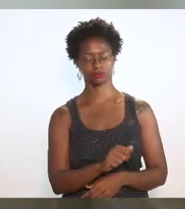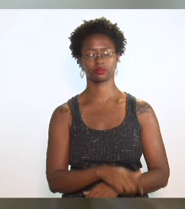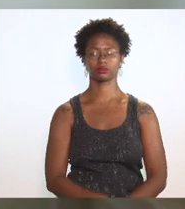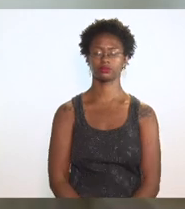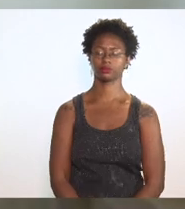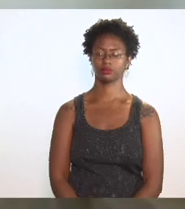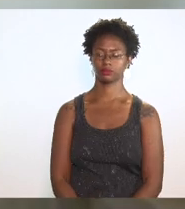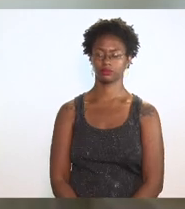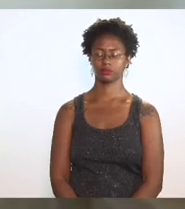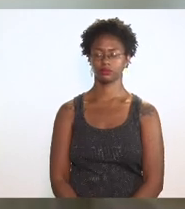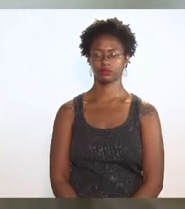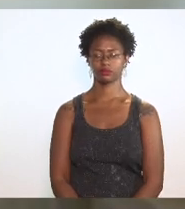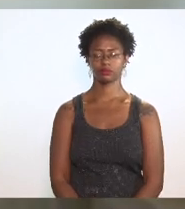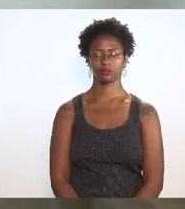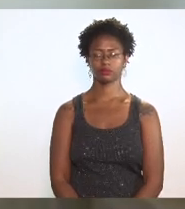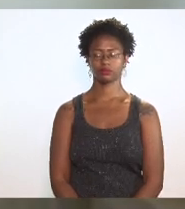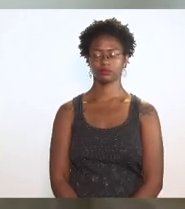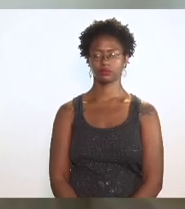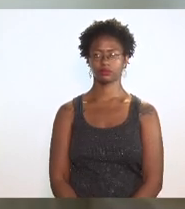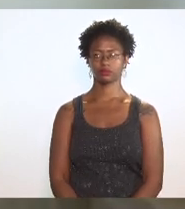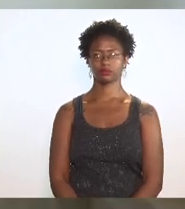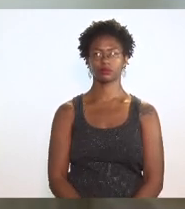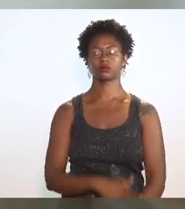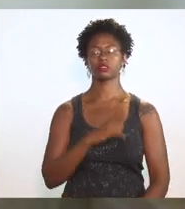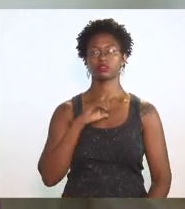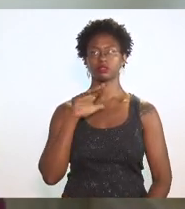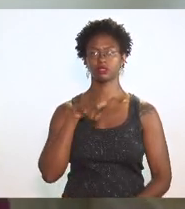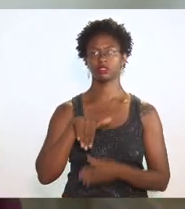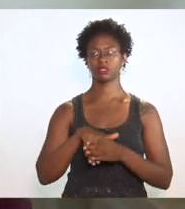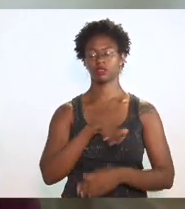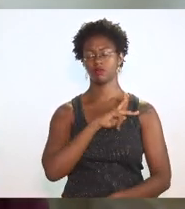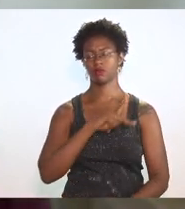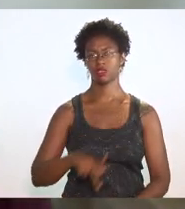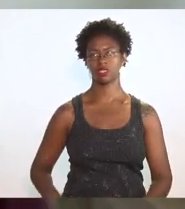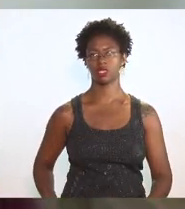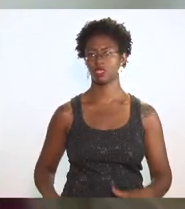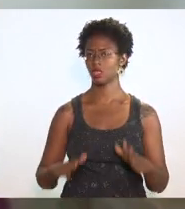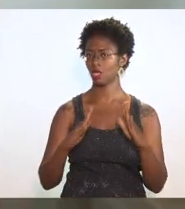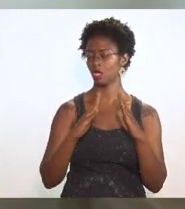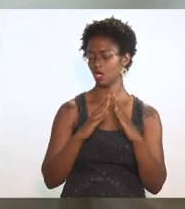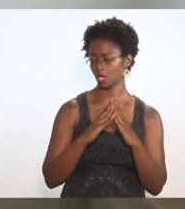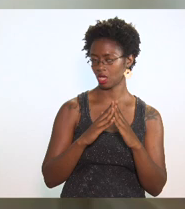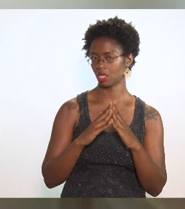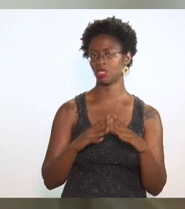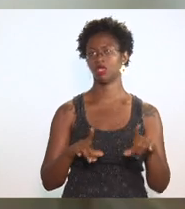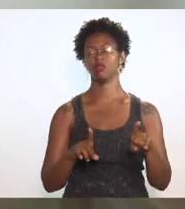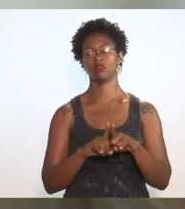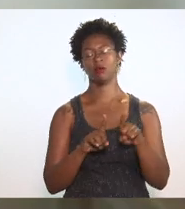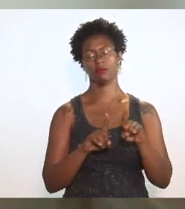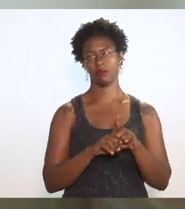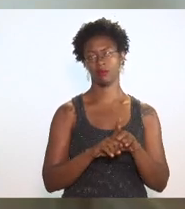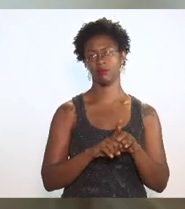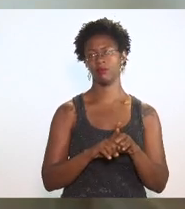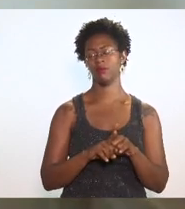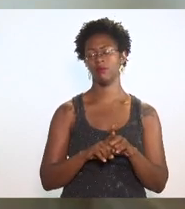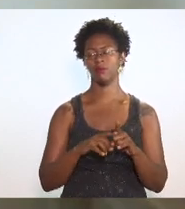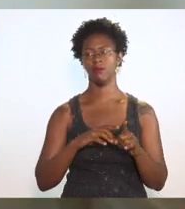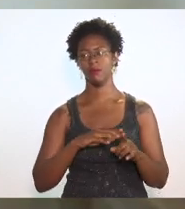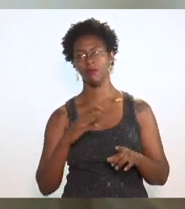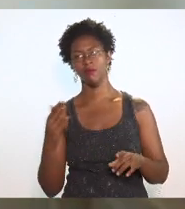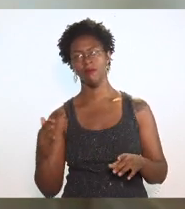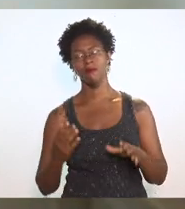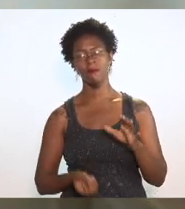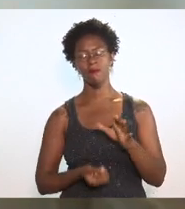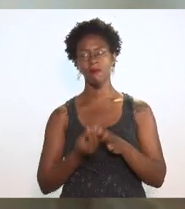entre a eleição do presidente da casa e a criação das